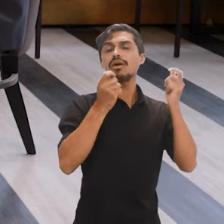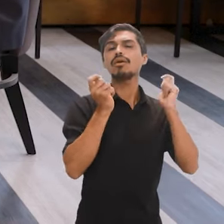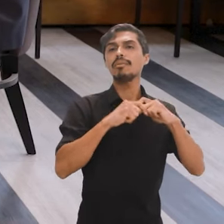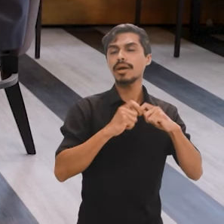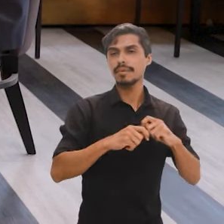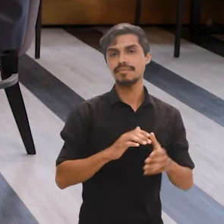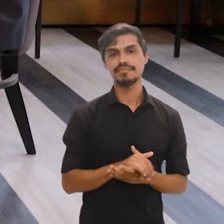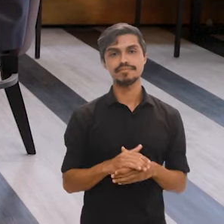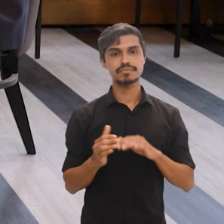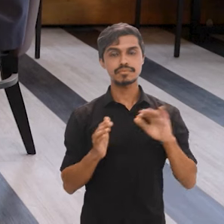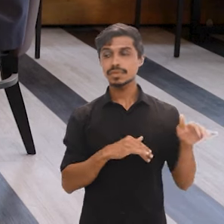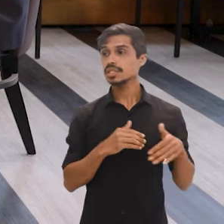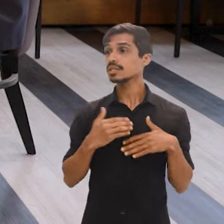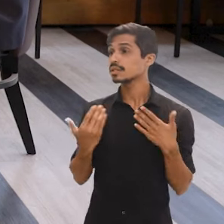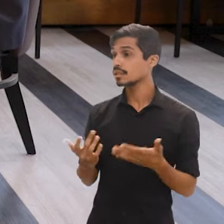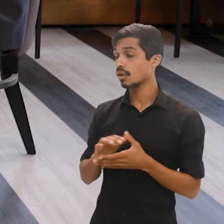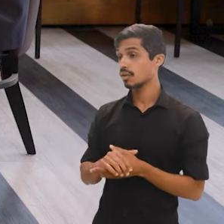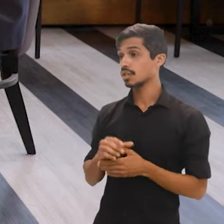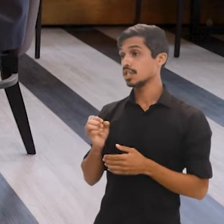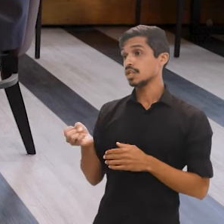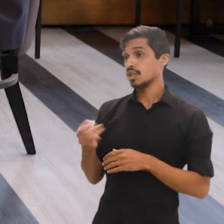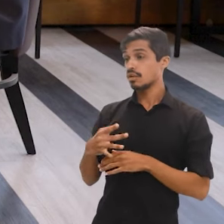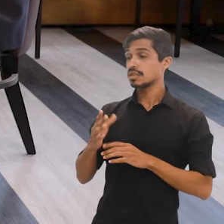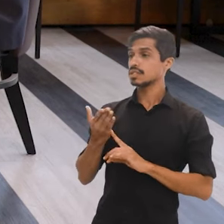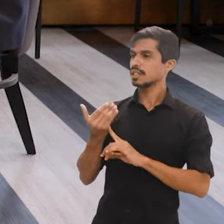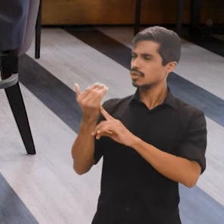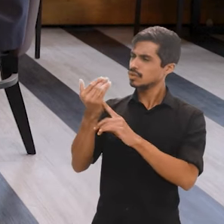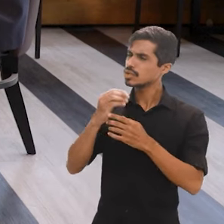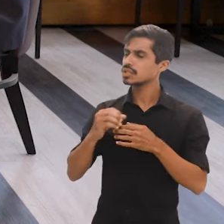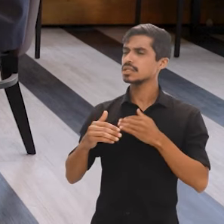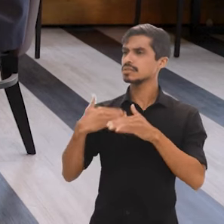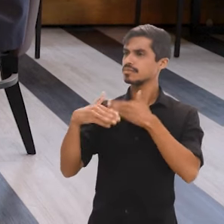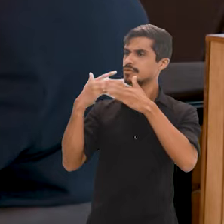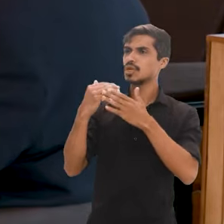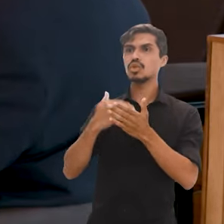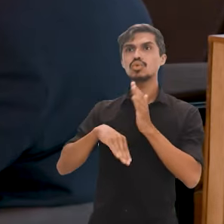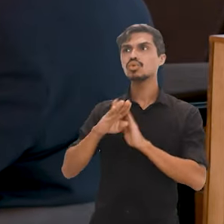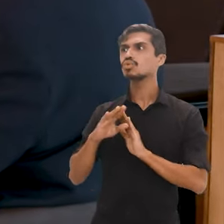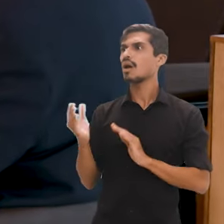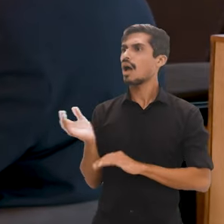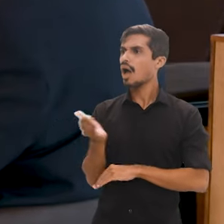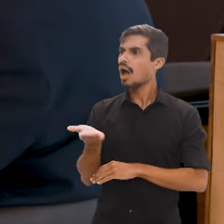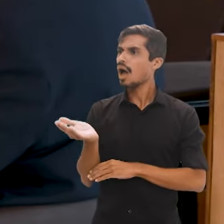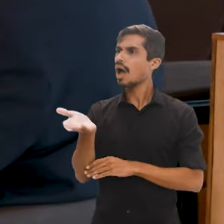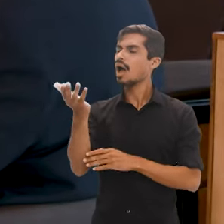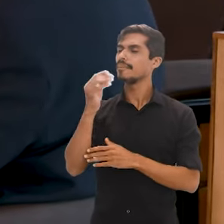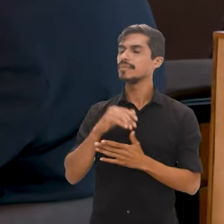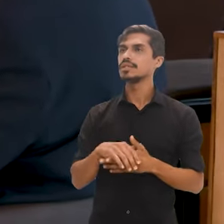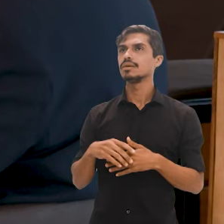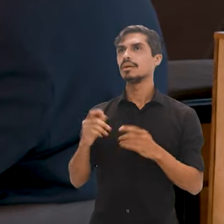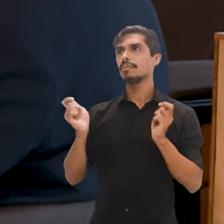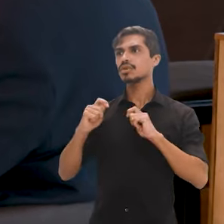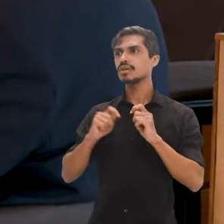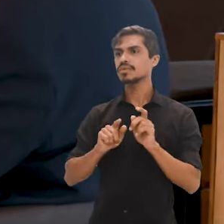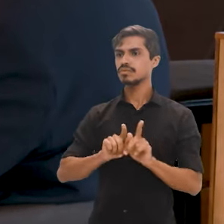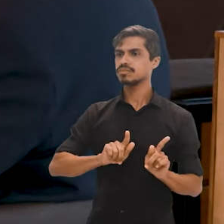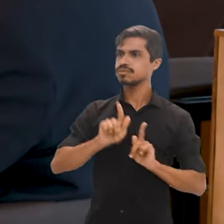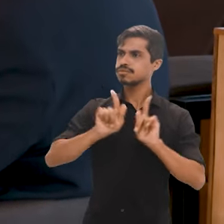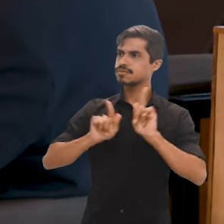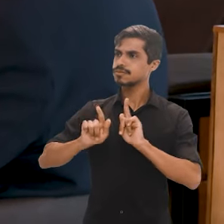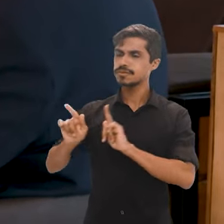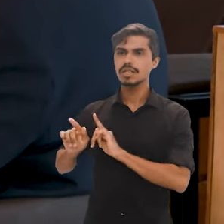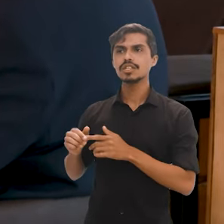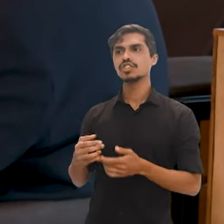crescimento de novas tecnologias, com tudo ficando tão rápido, é possível que o Censo 2030